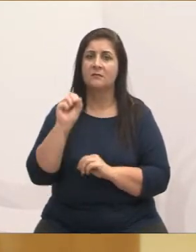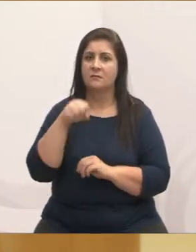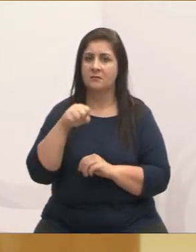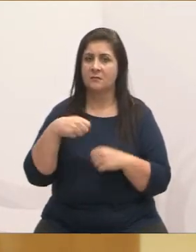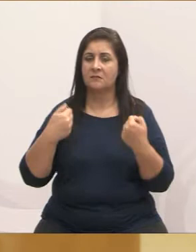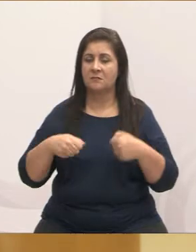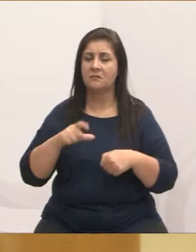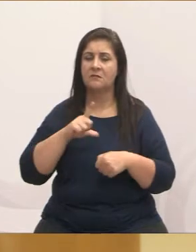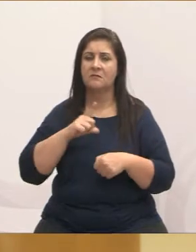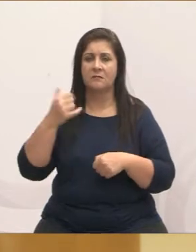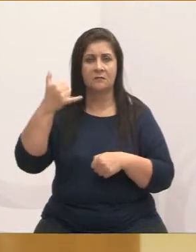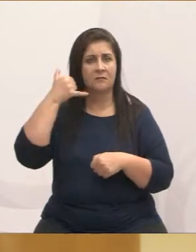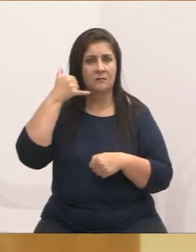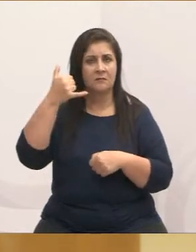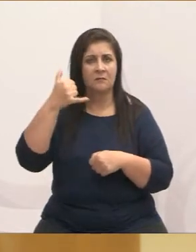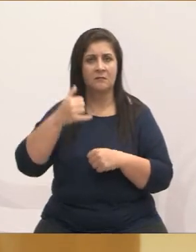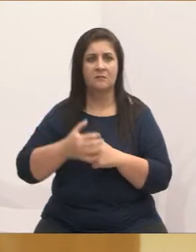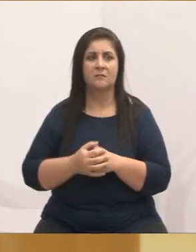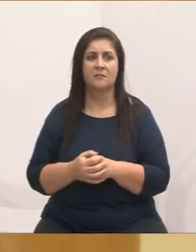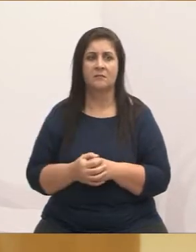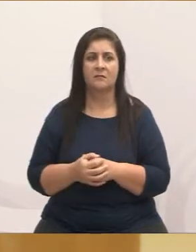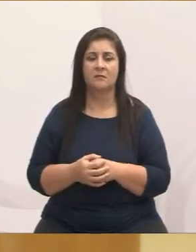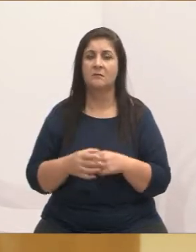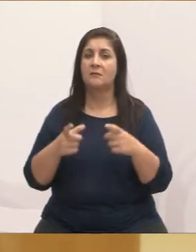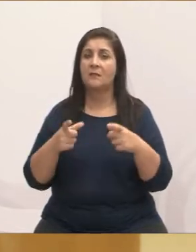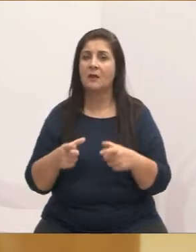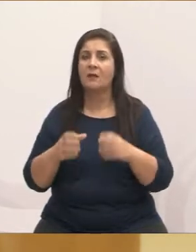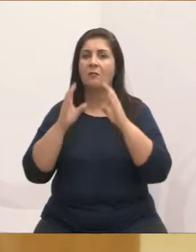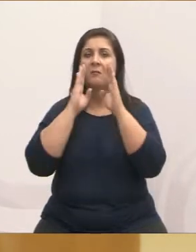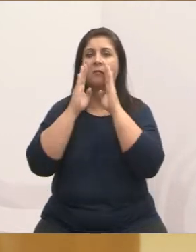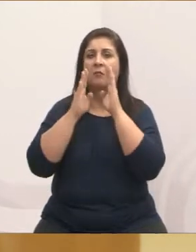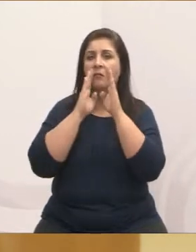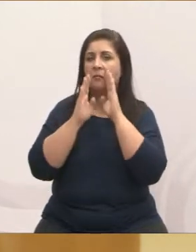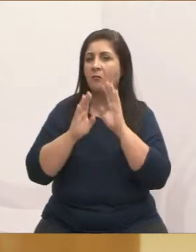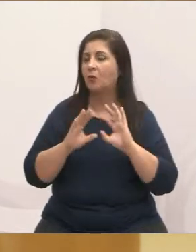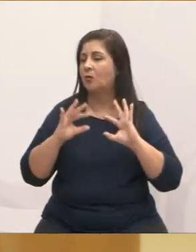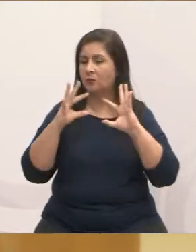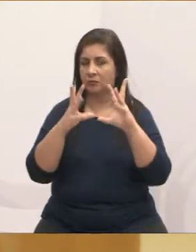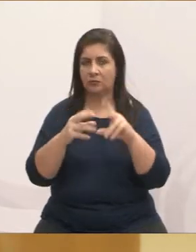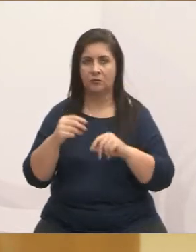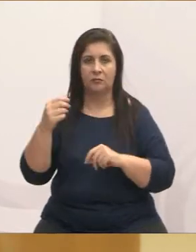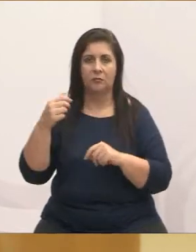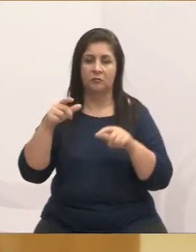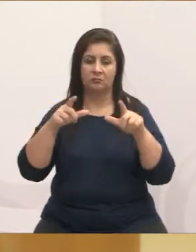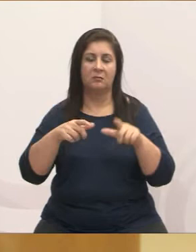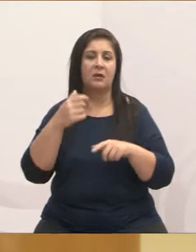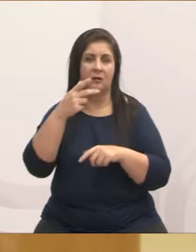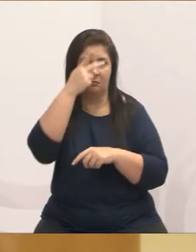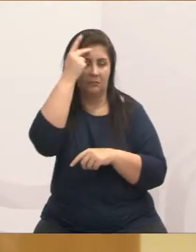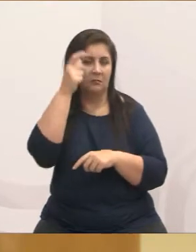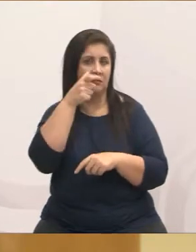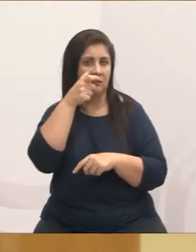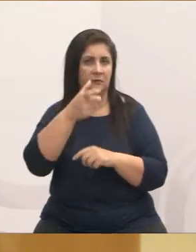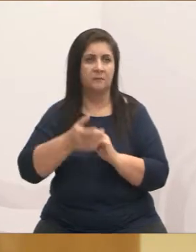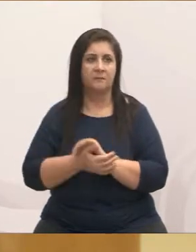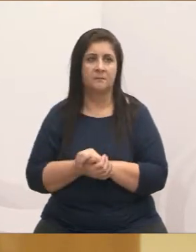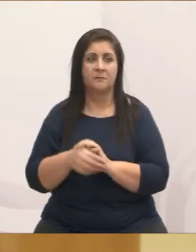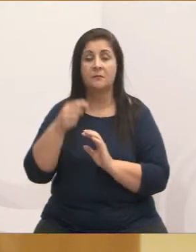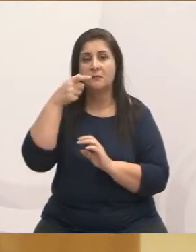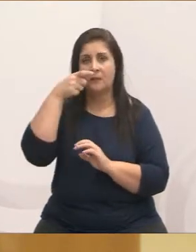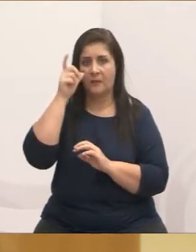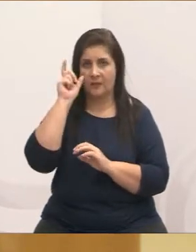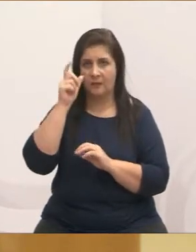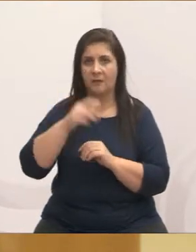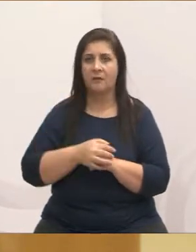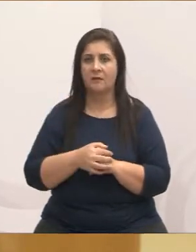telefone das entidades no Face em qualquer lugar, para que as pessoas possam contactar. Então, ontem uma pessoa da